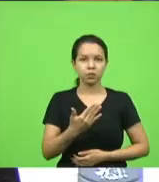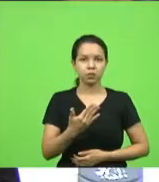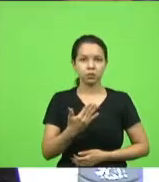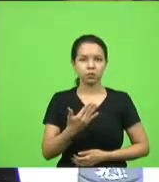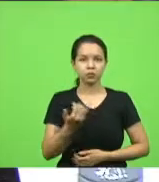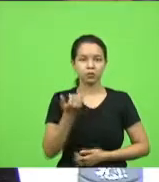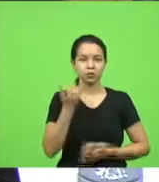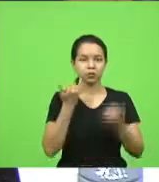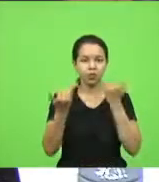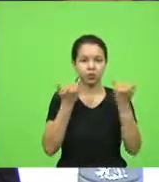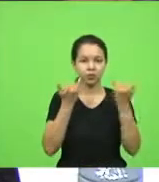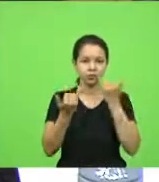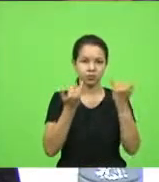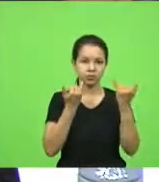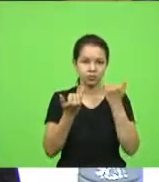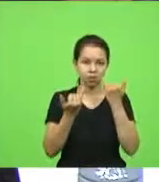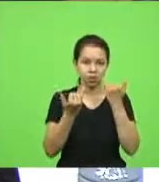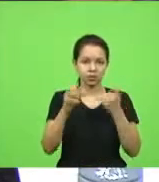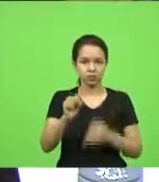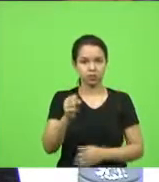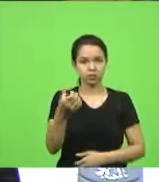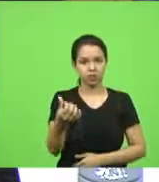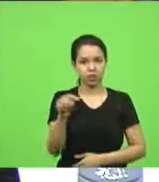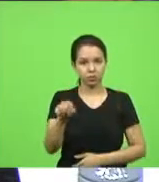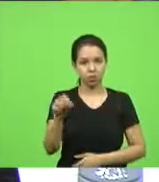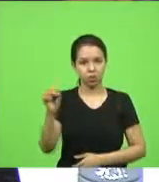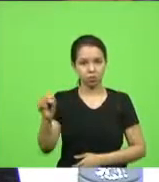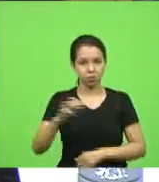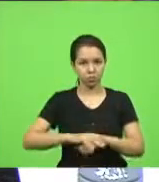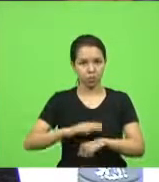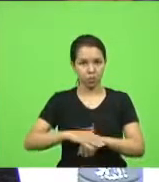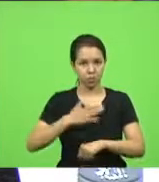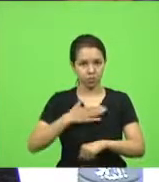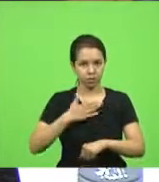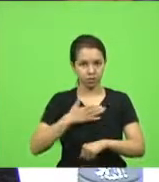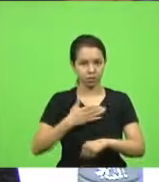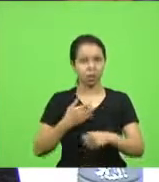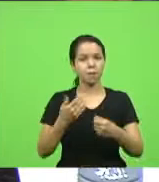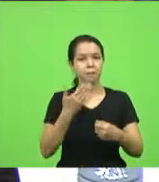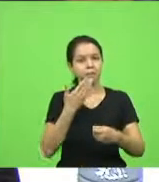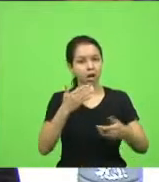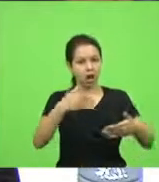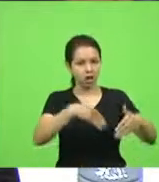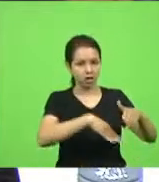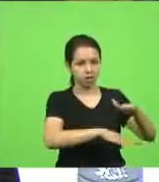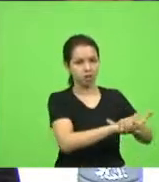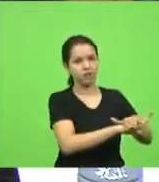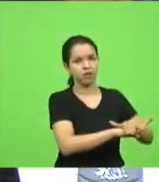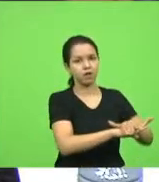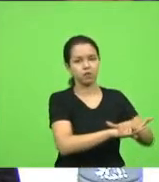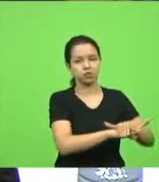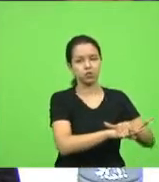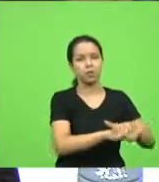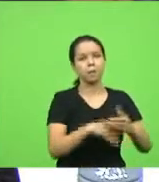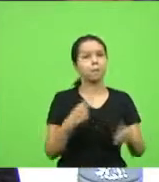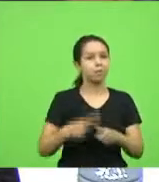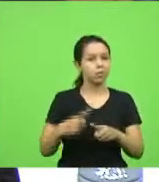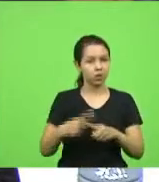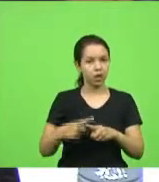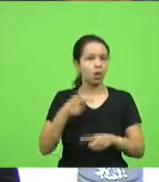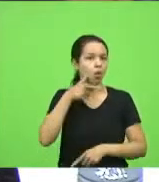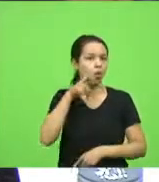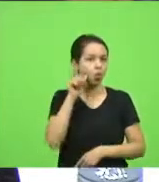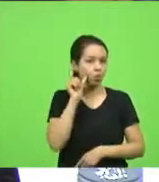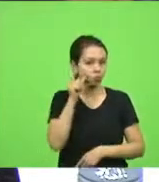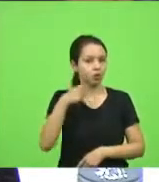.8 deste ano, de minha autoria, seja arquivado, uma vez que, ontem, eu